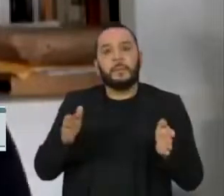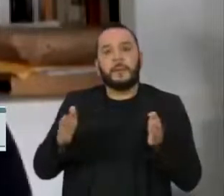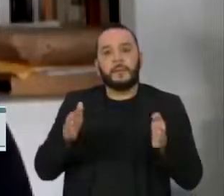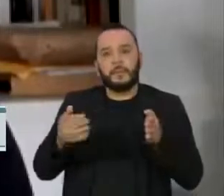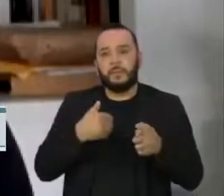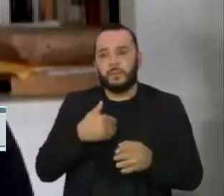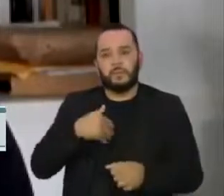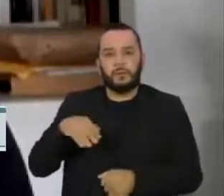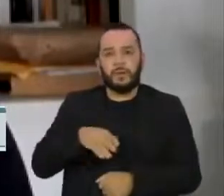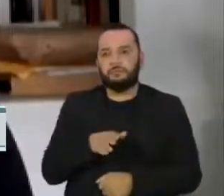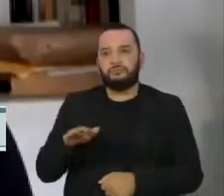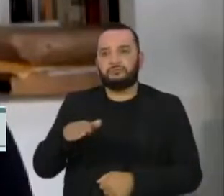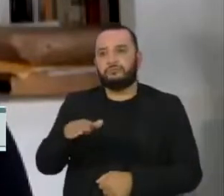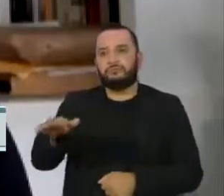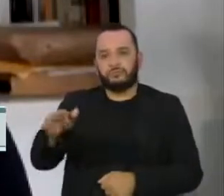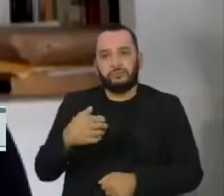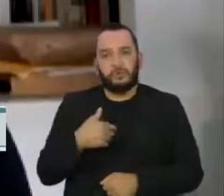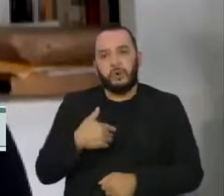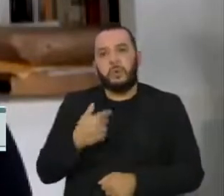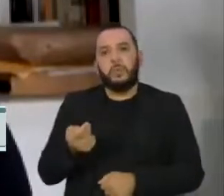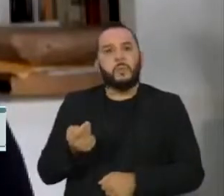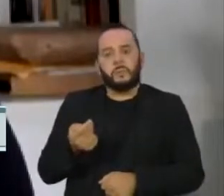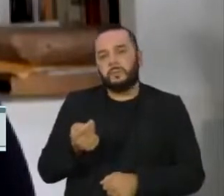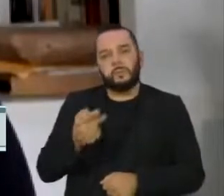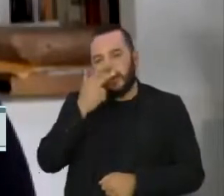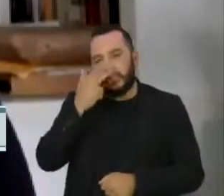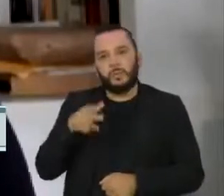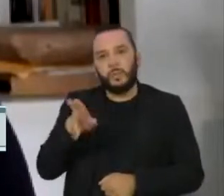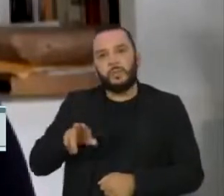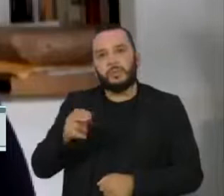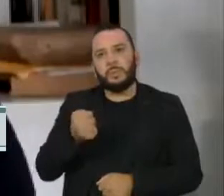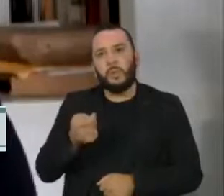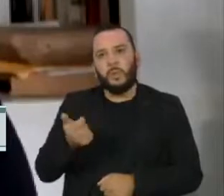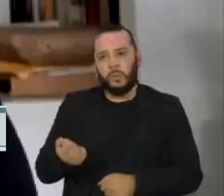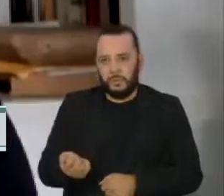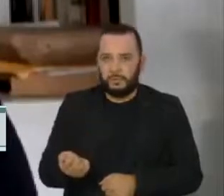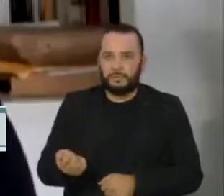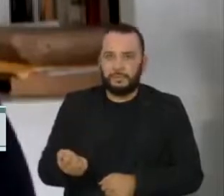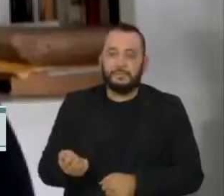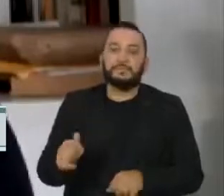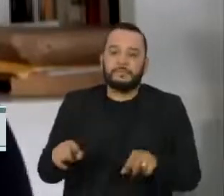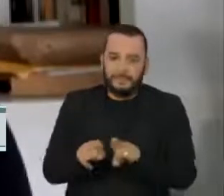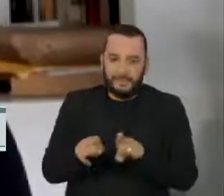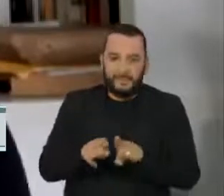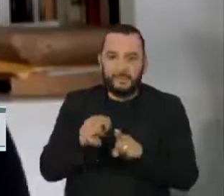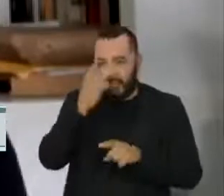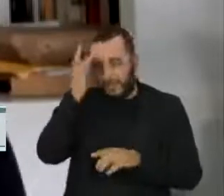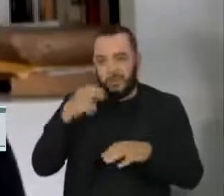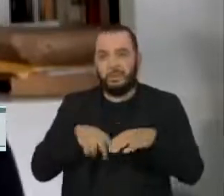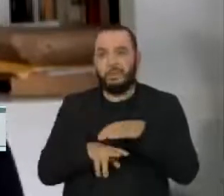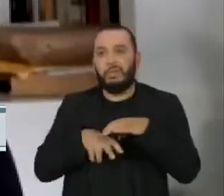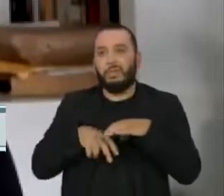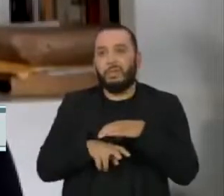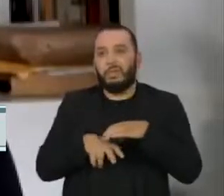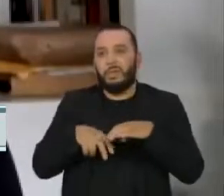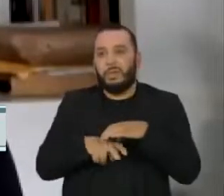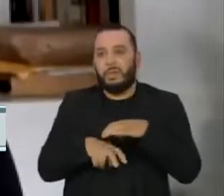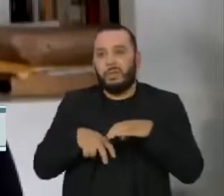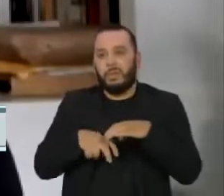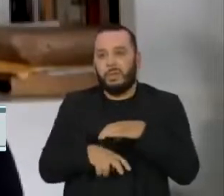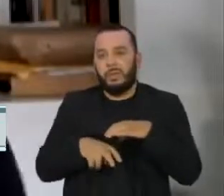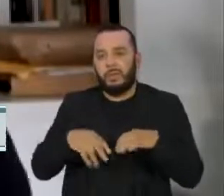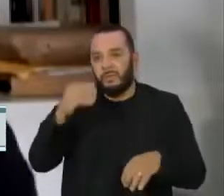fazer os mesmos deslocamentos pelo congestionamento. Além do sedentarismo também, né? As pessoas que,